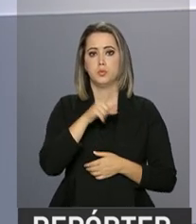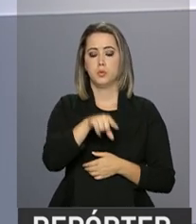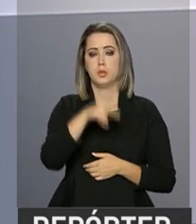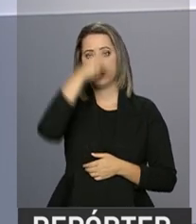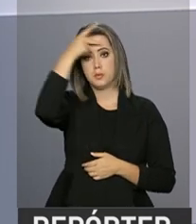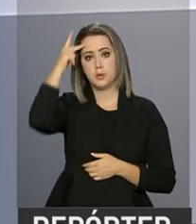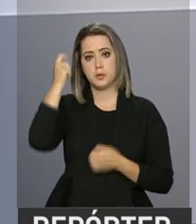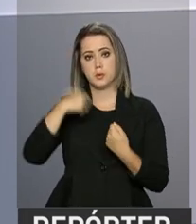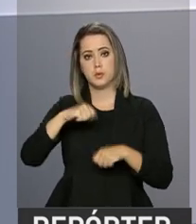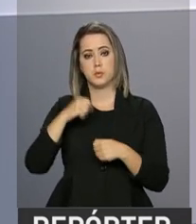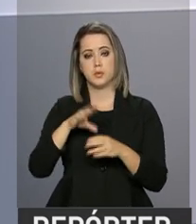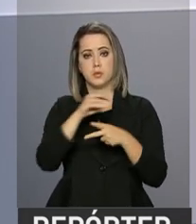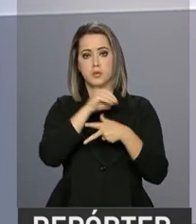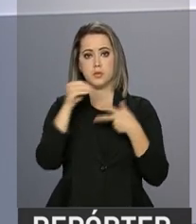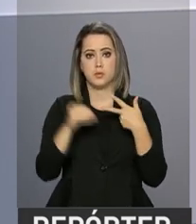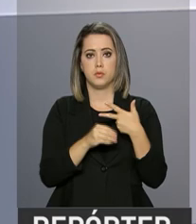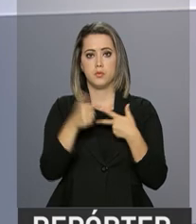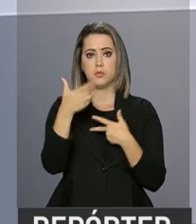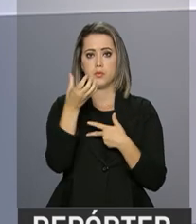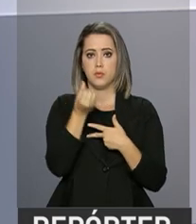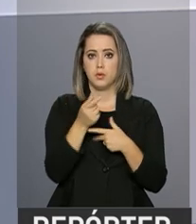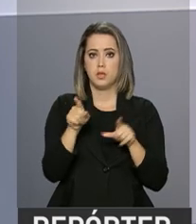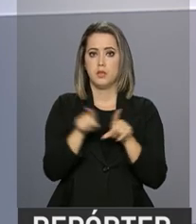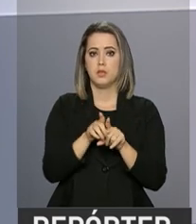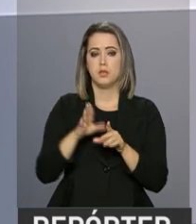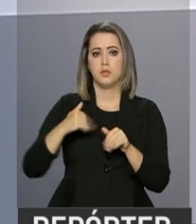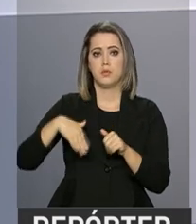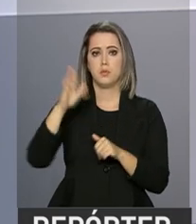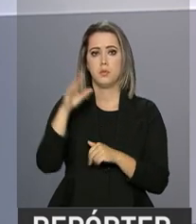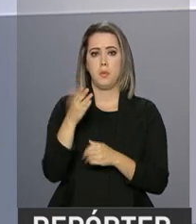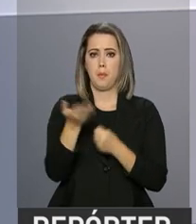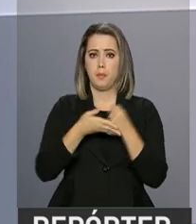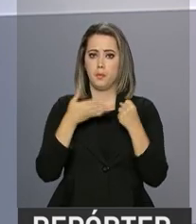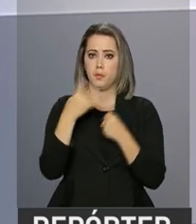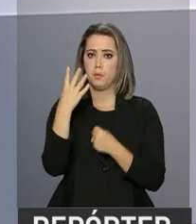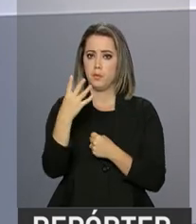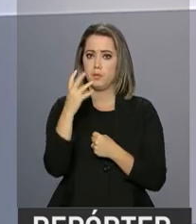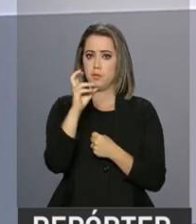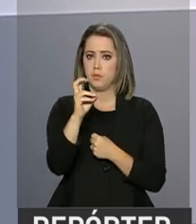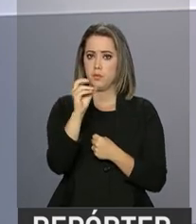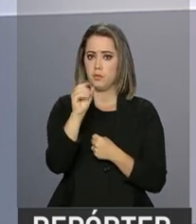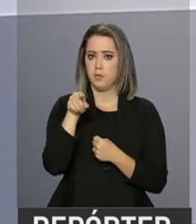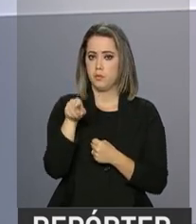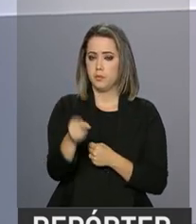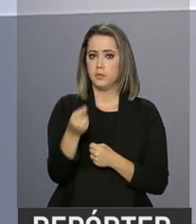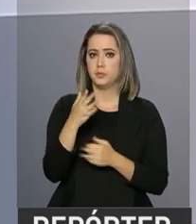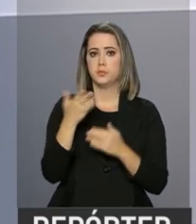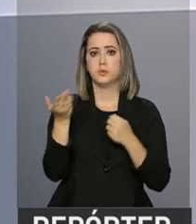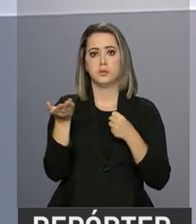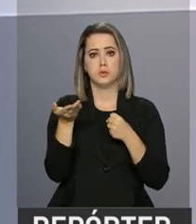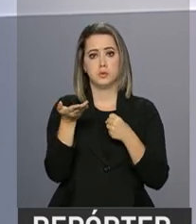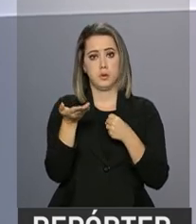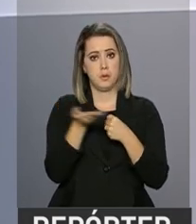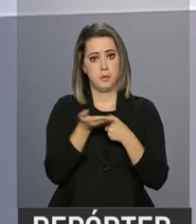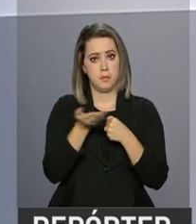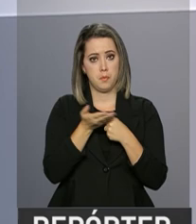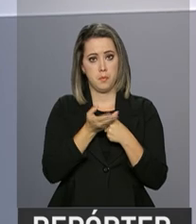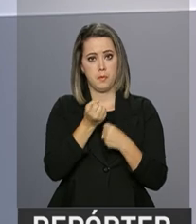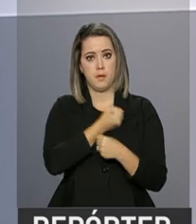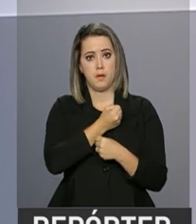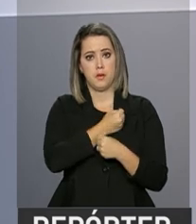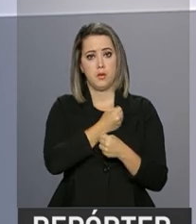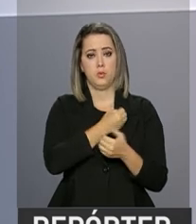Os candidatos precisam ter feito o Enem de 2016, ter tirado o mínimo de 450 pontos na média das